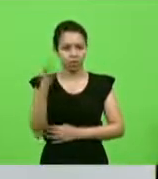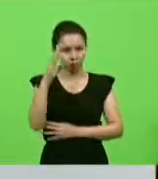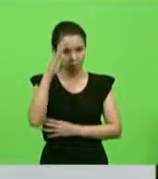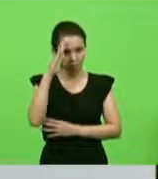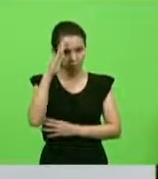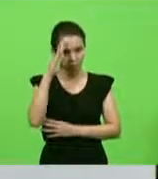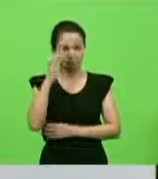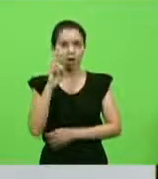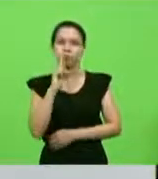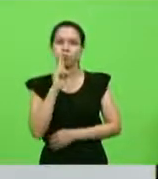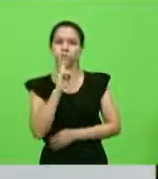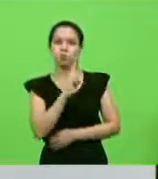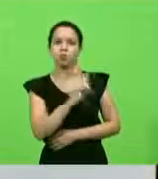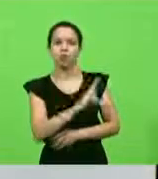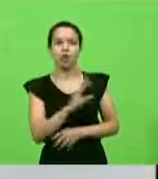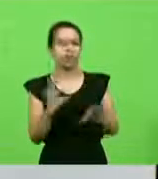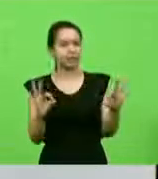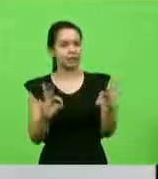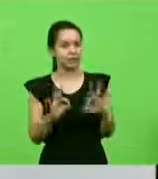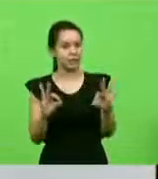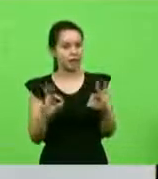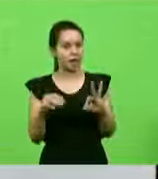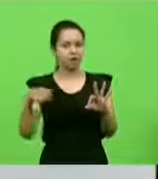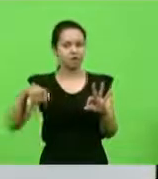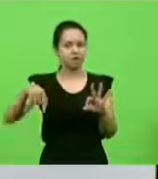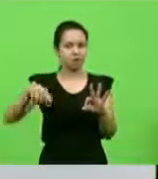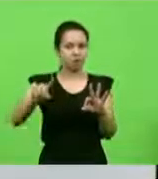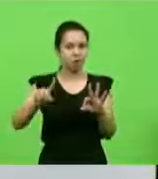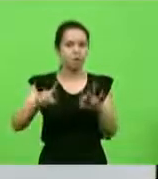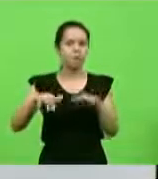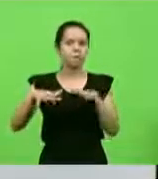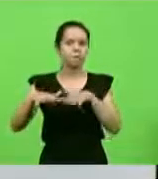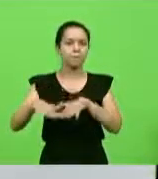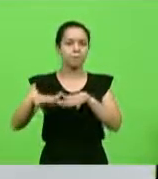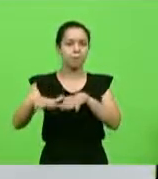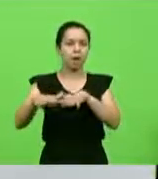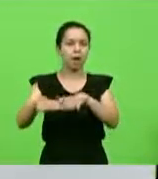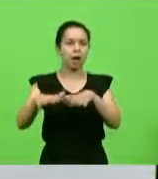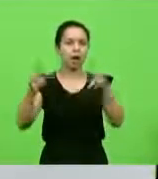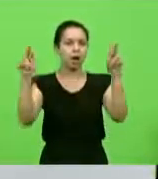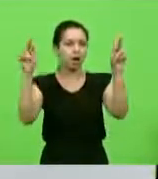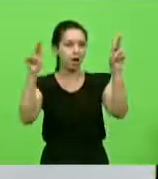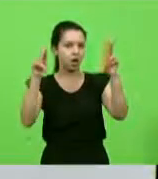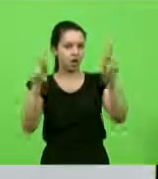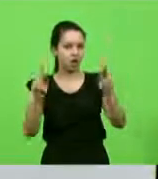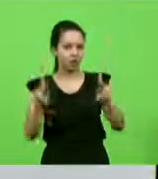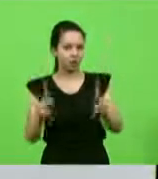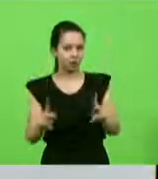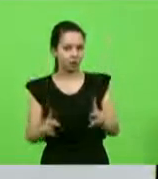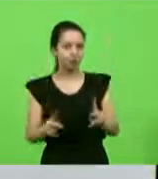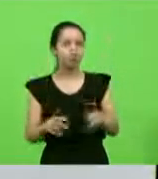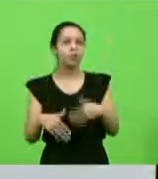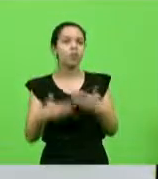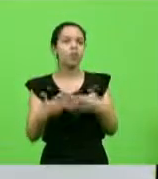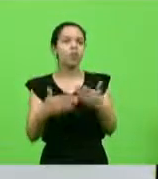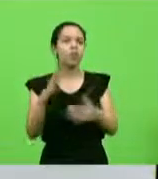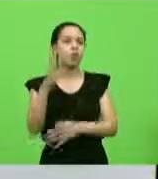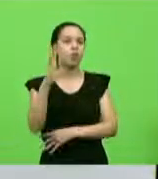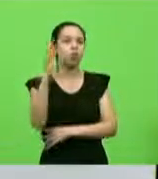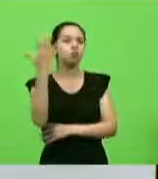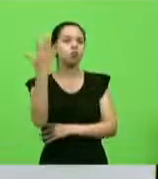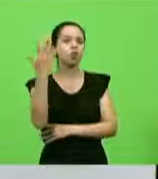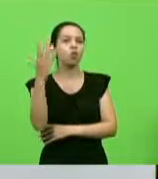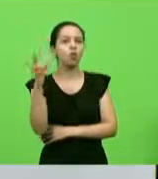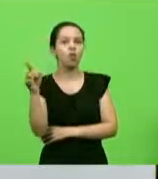responderam. foram fazer uma marcha tranquila de paz. O aconteceu? O comandante